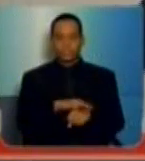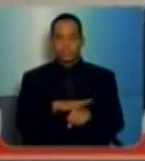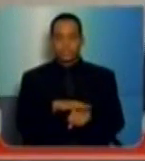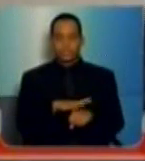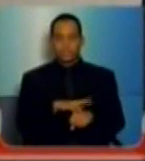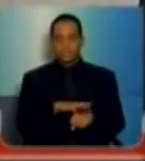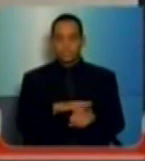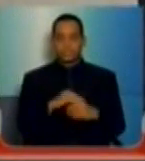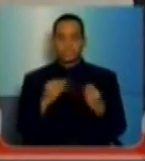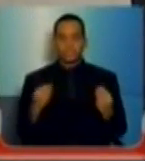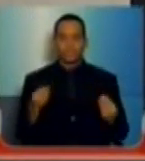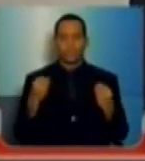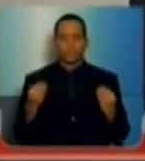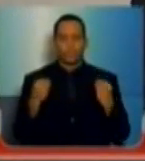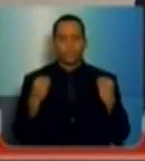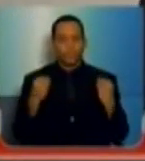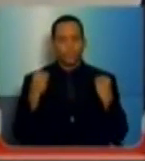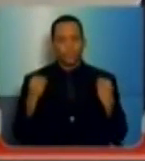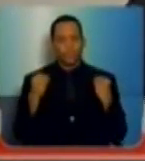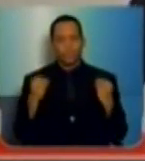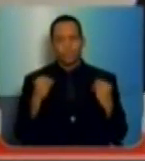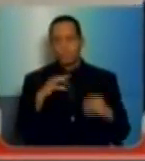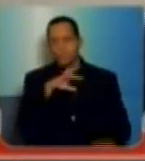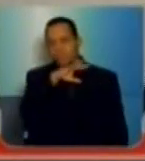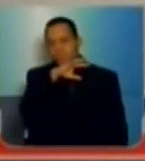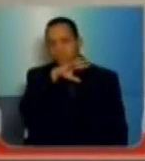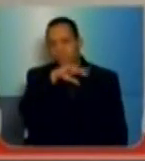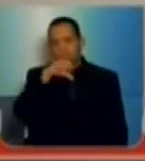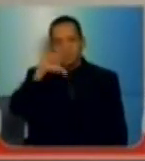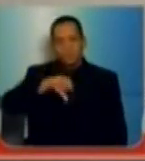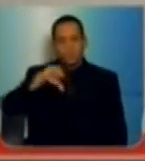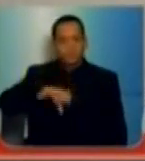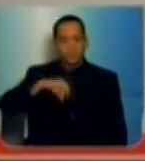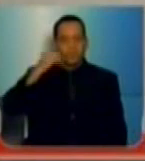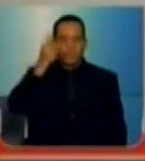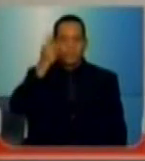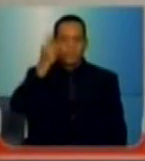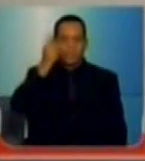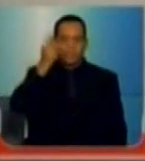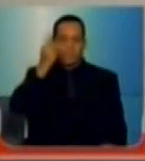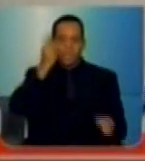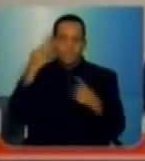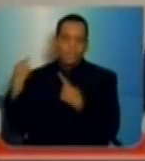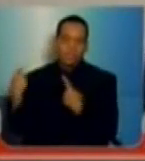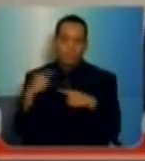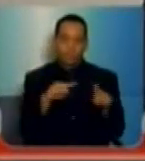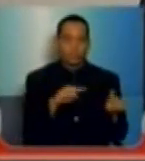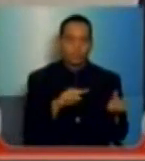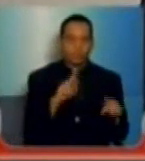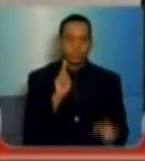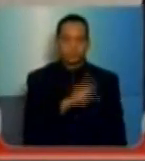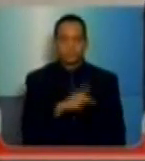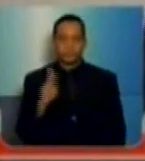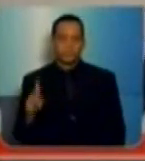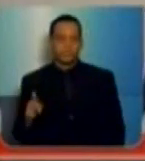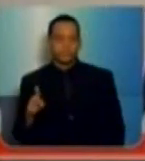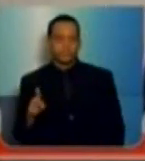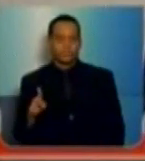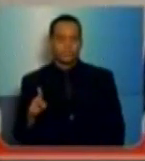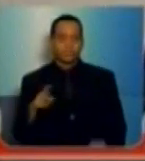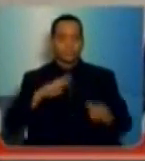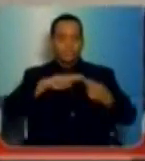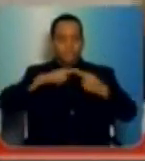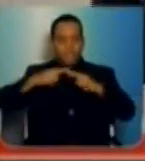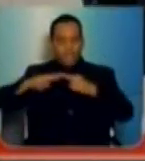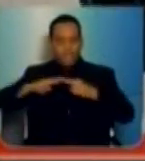perverso e um mecanismo que tenta, mais uma vez, criminalizar os professores da rede municipal de São